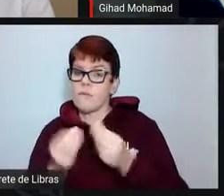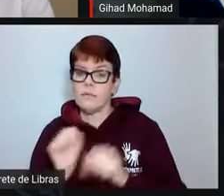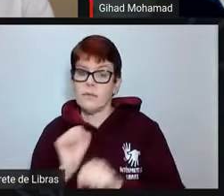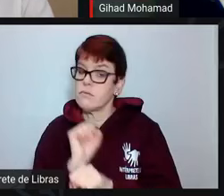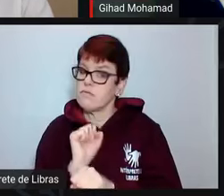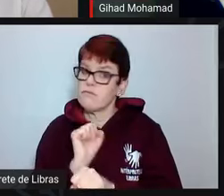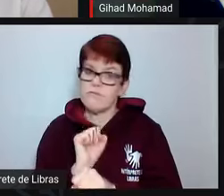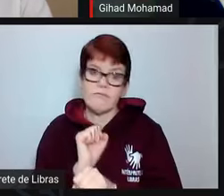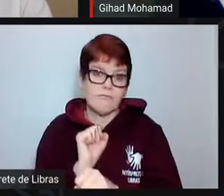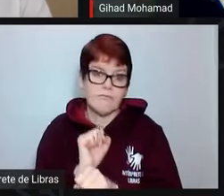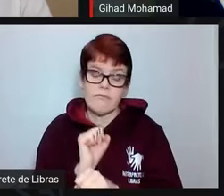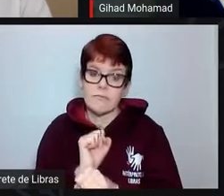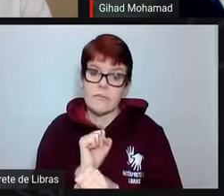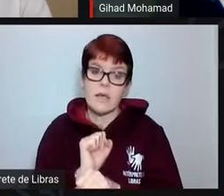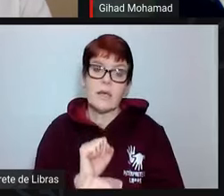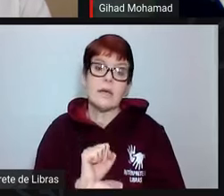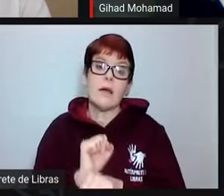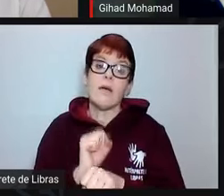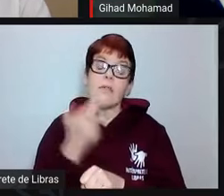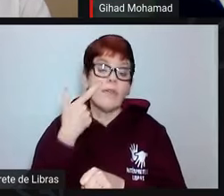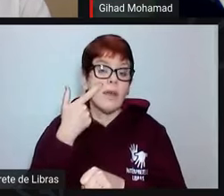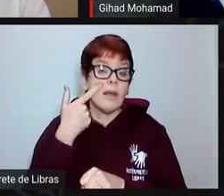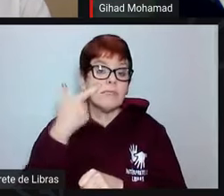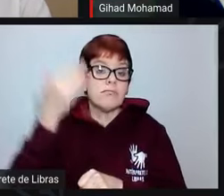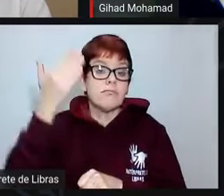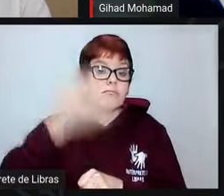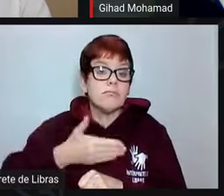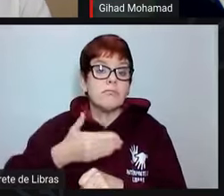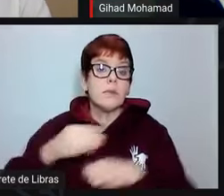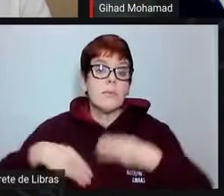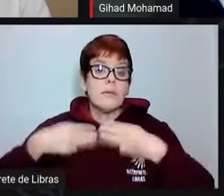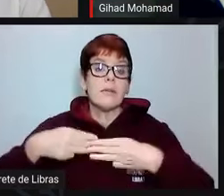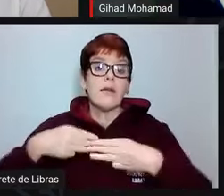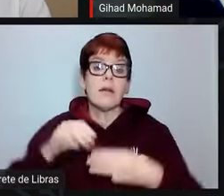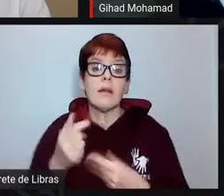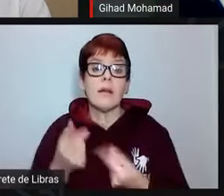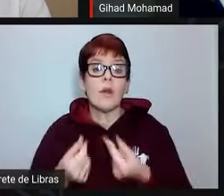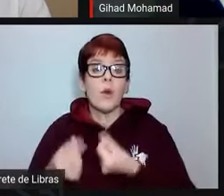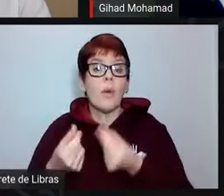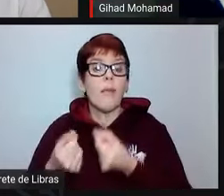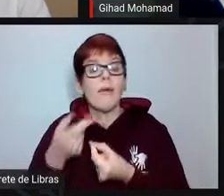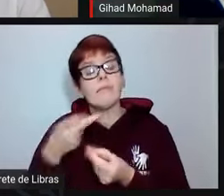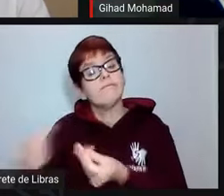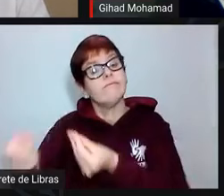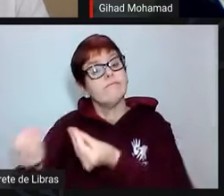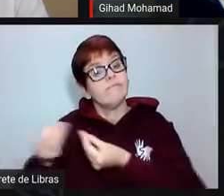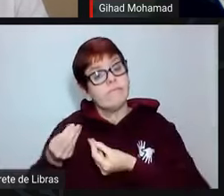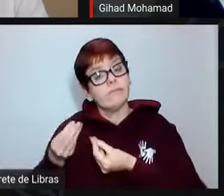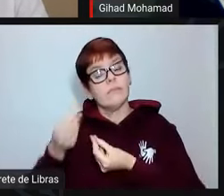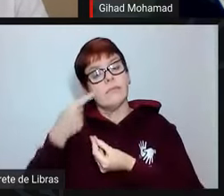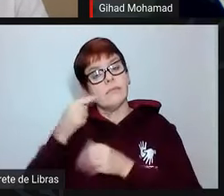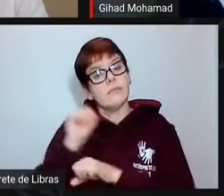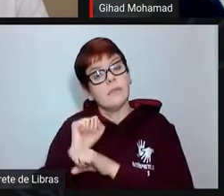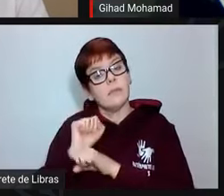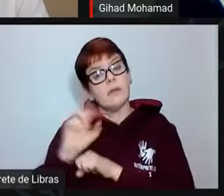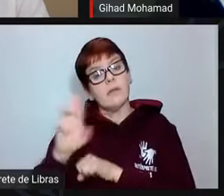de fato, na expectativa de um parecer do Ministério da Economia que não vem. as procuradorias